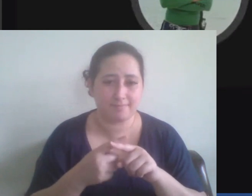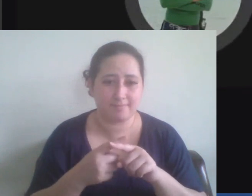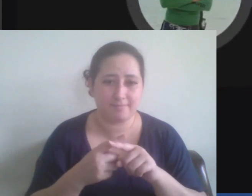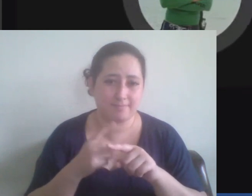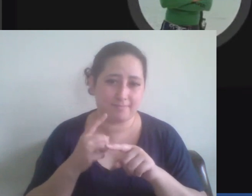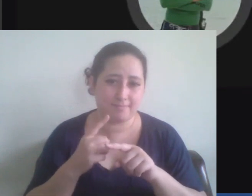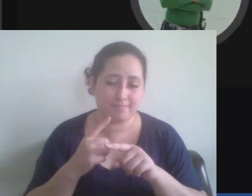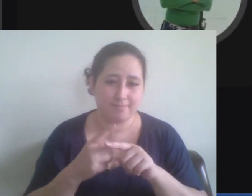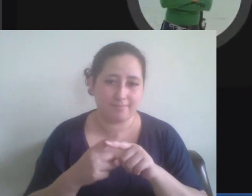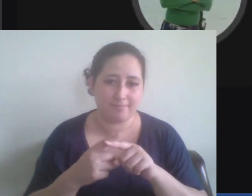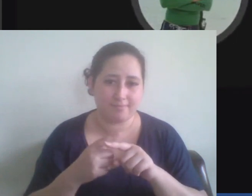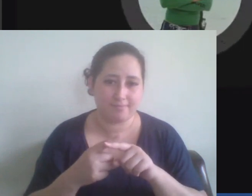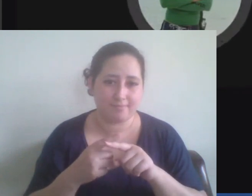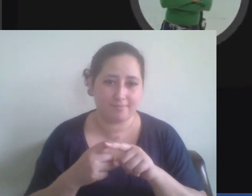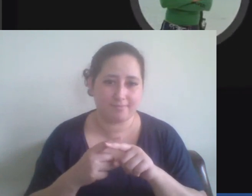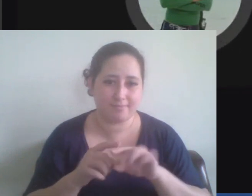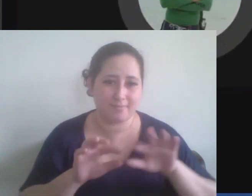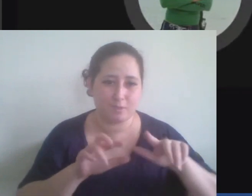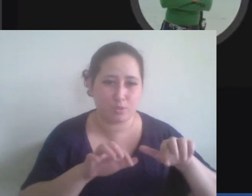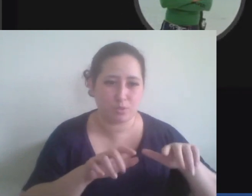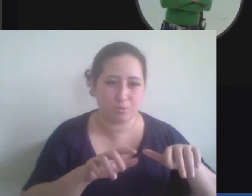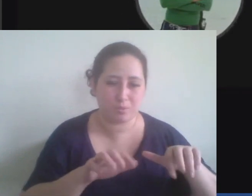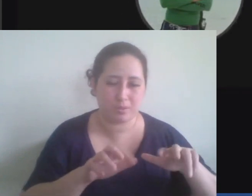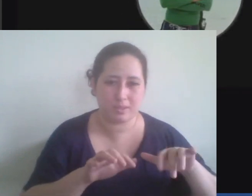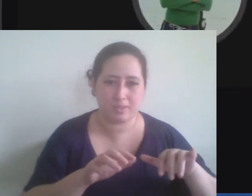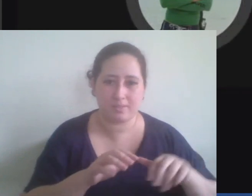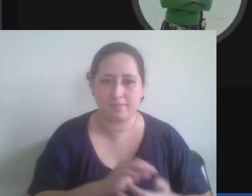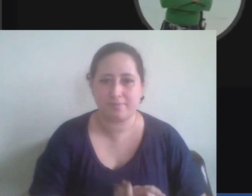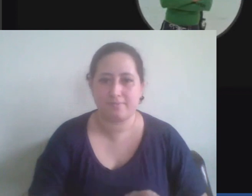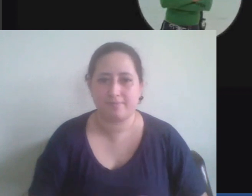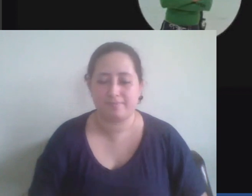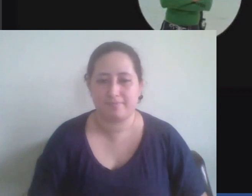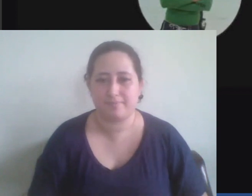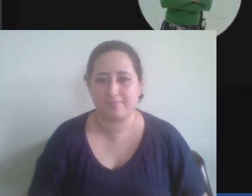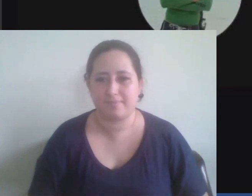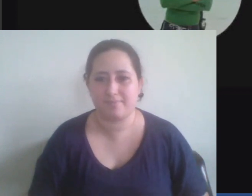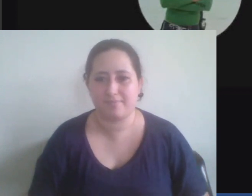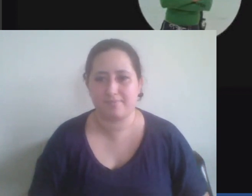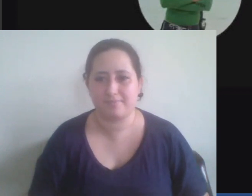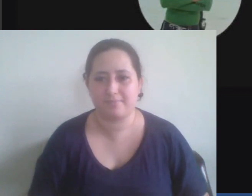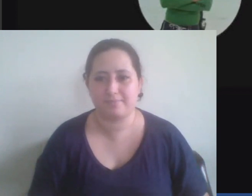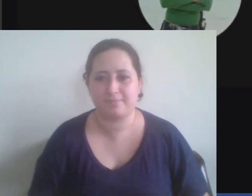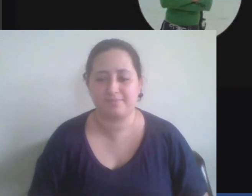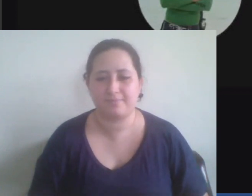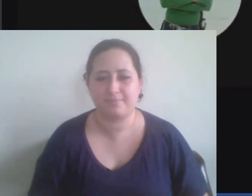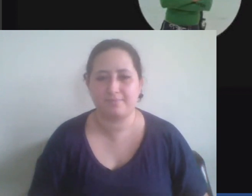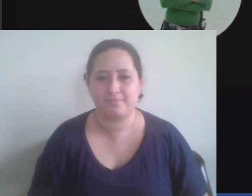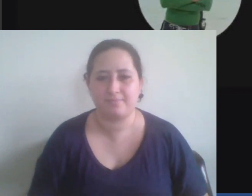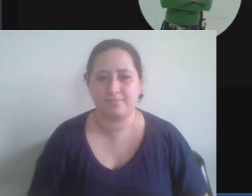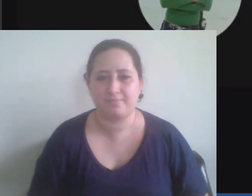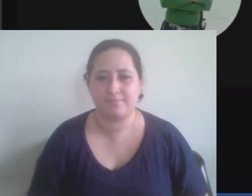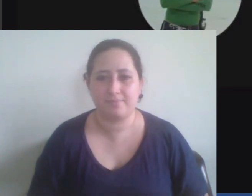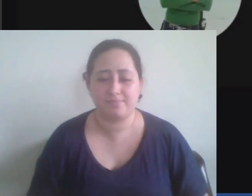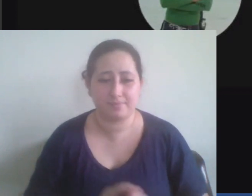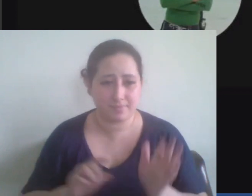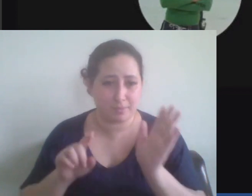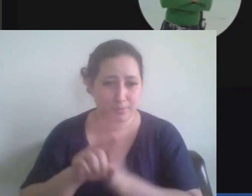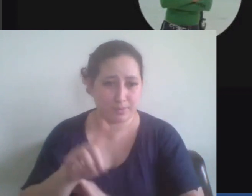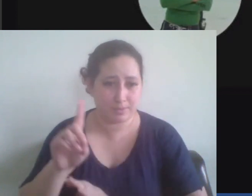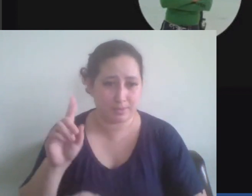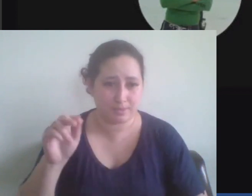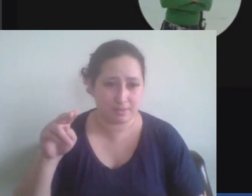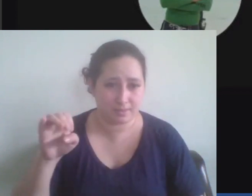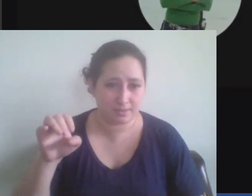estou precisando colocar a computadora aqui para mas pode ir pode ir então vamos lá a primeira pergunta de Daniela